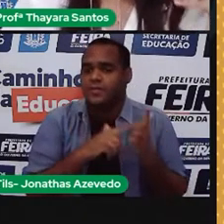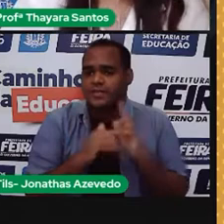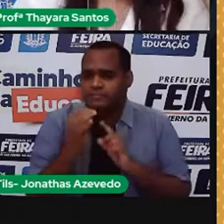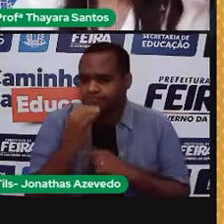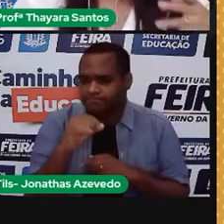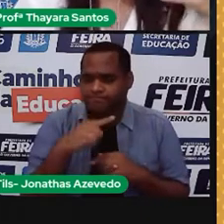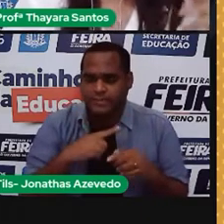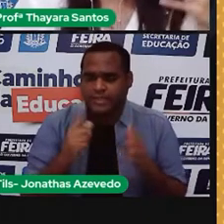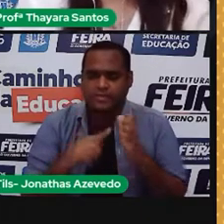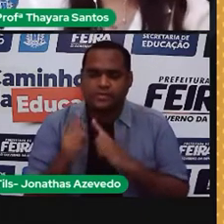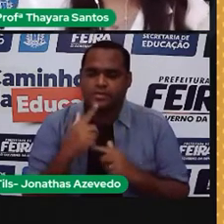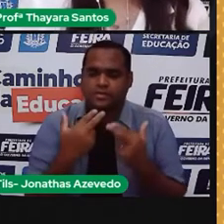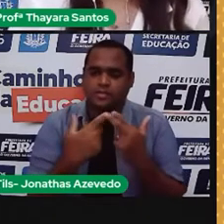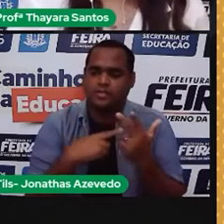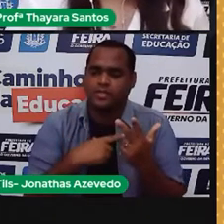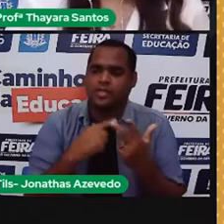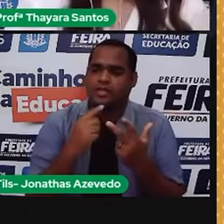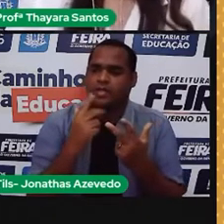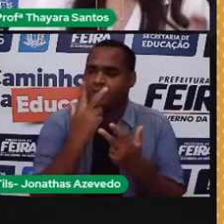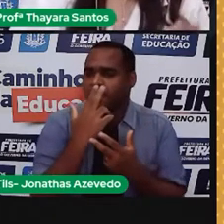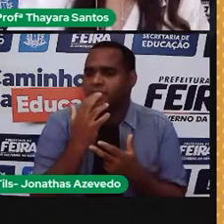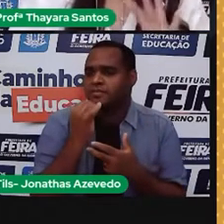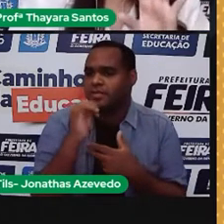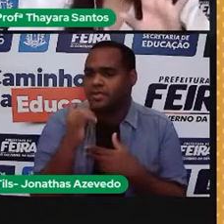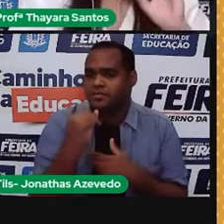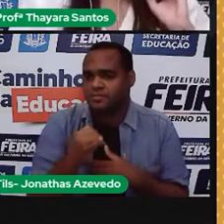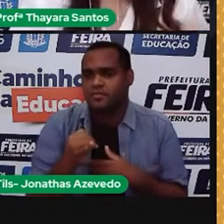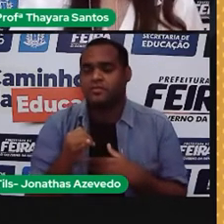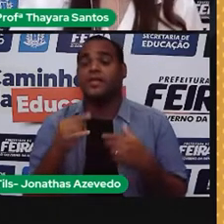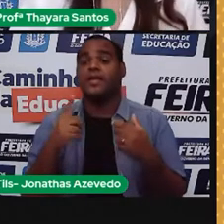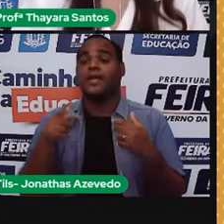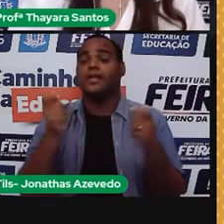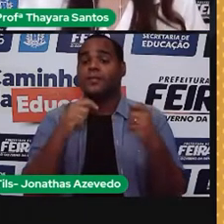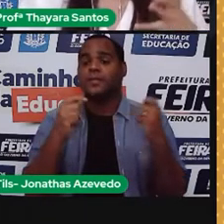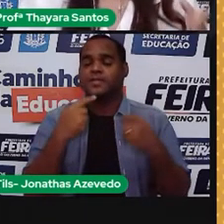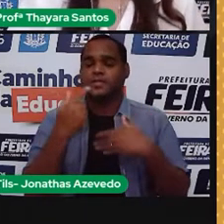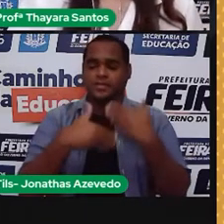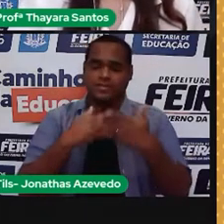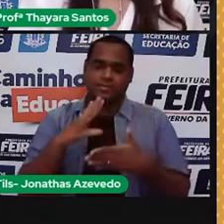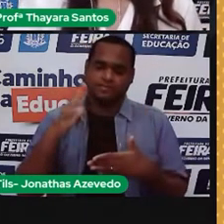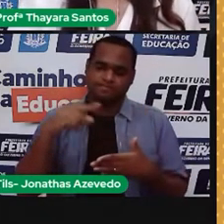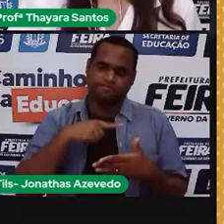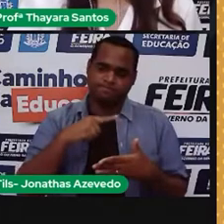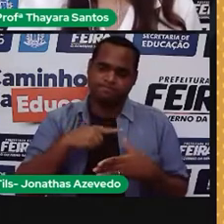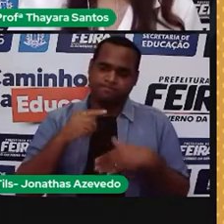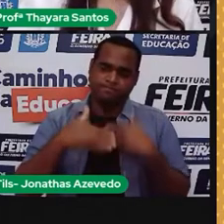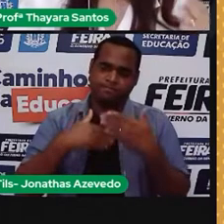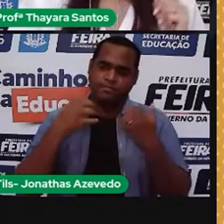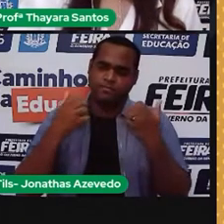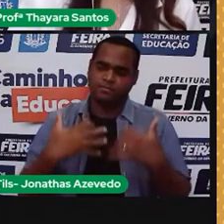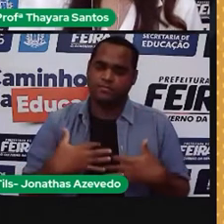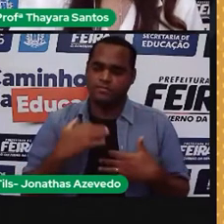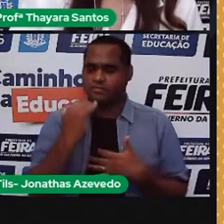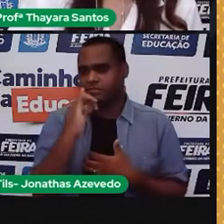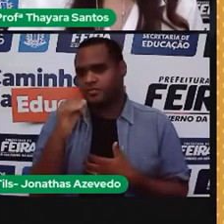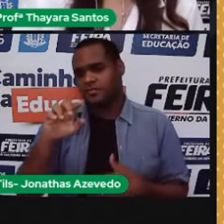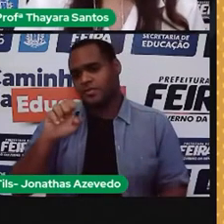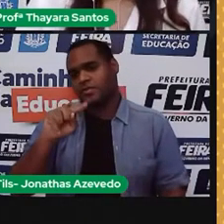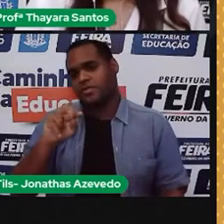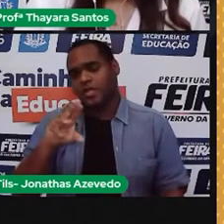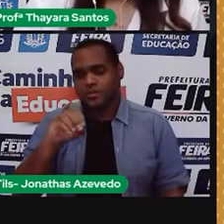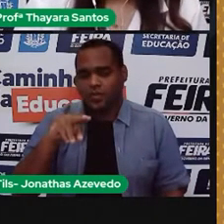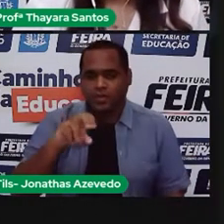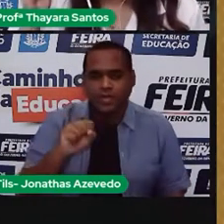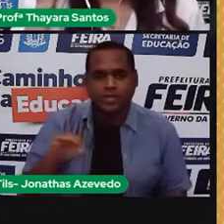Eles são muito, muito, muito pequenininhos, mas eles estão ali fazendo a passagem dessa corrente elétrica até ela chegar na